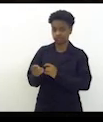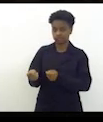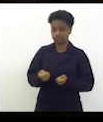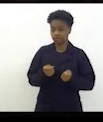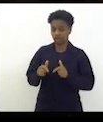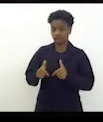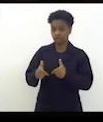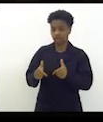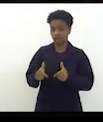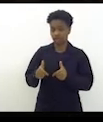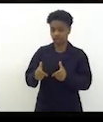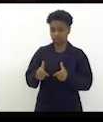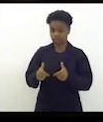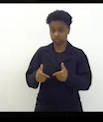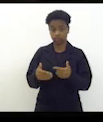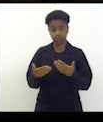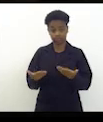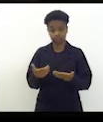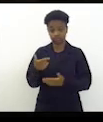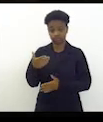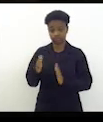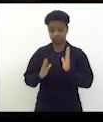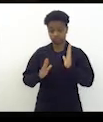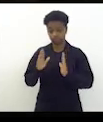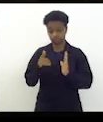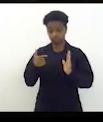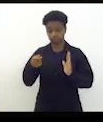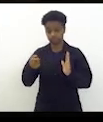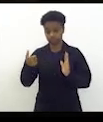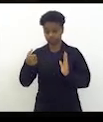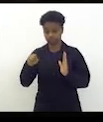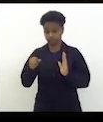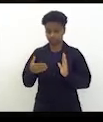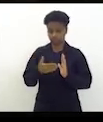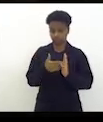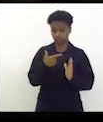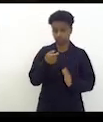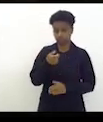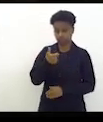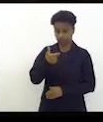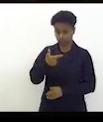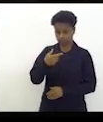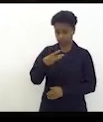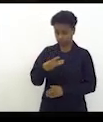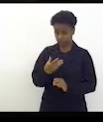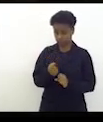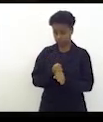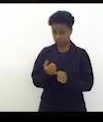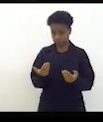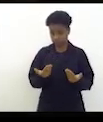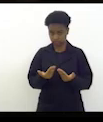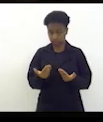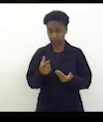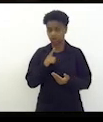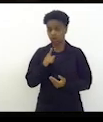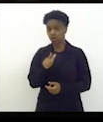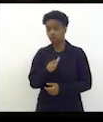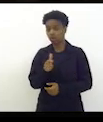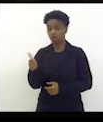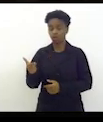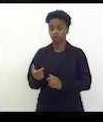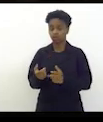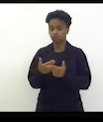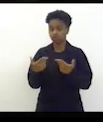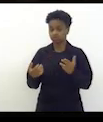de 2018 a 23 que é o ano que nós estamos surgiu outra maldição